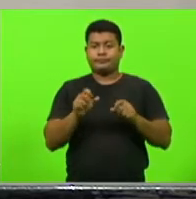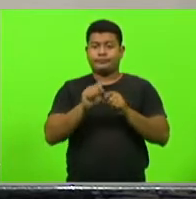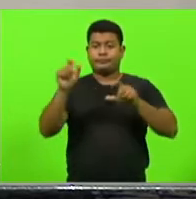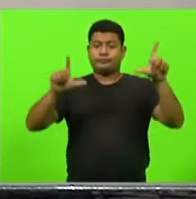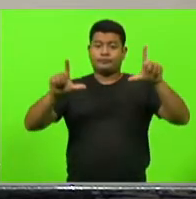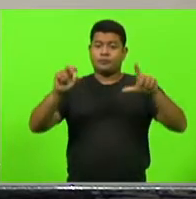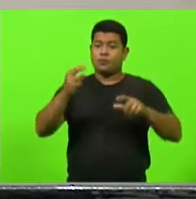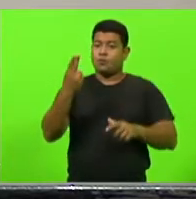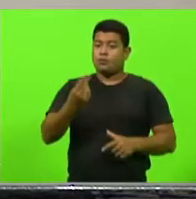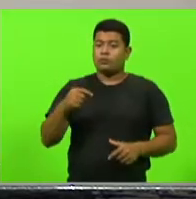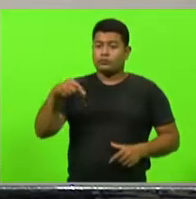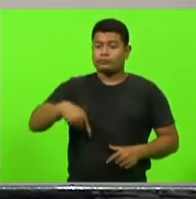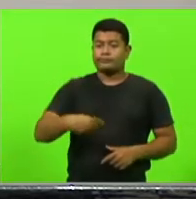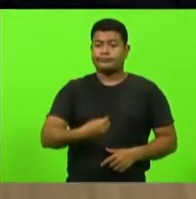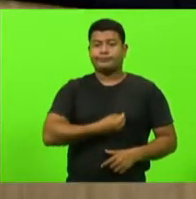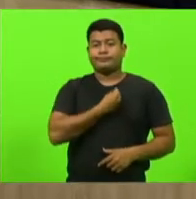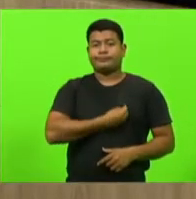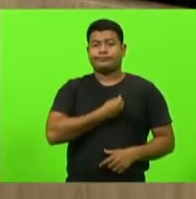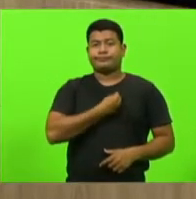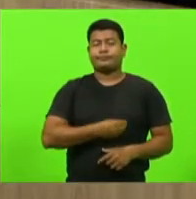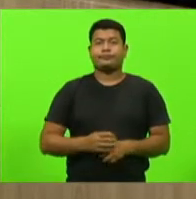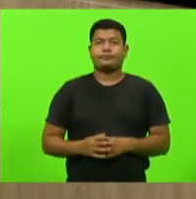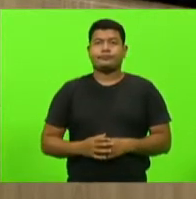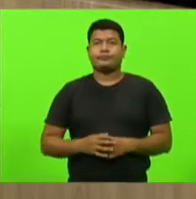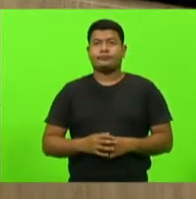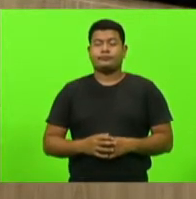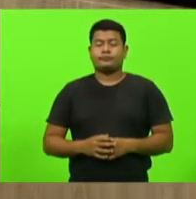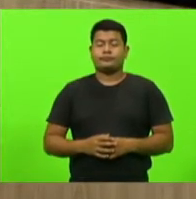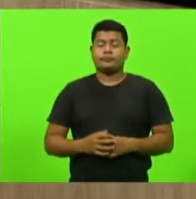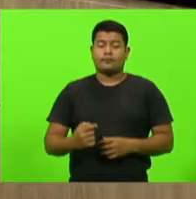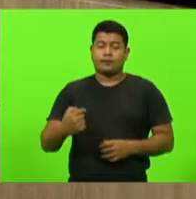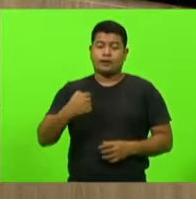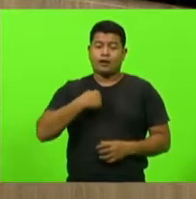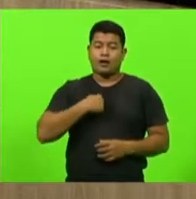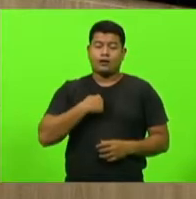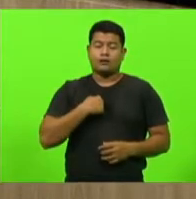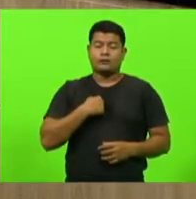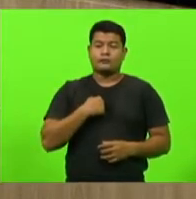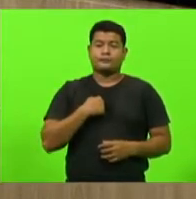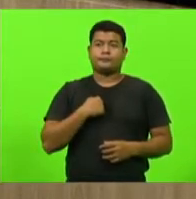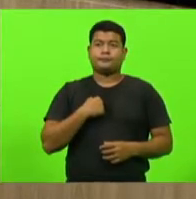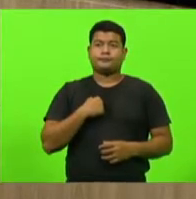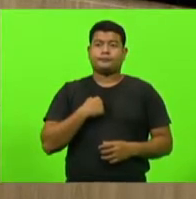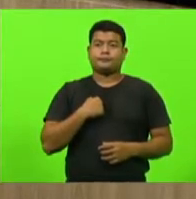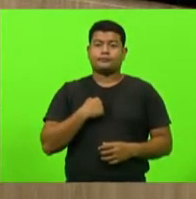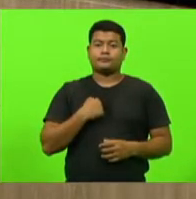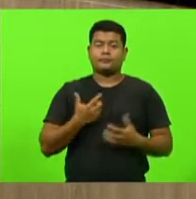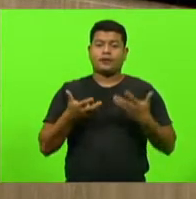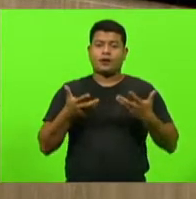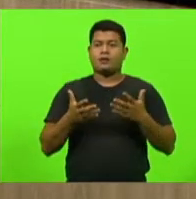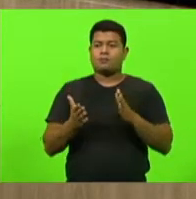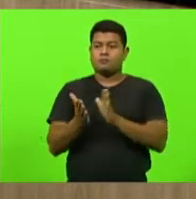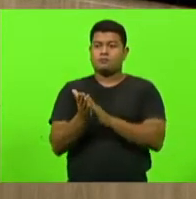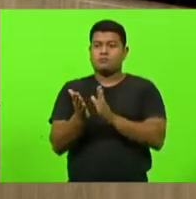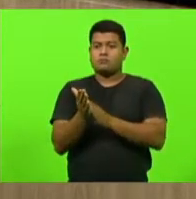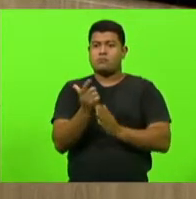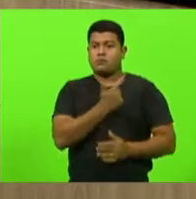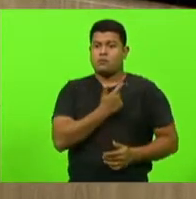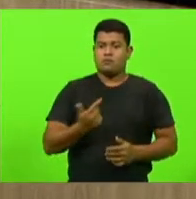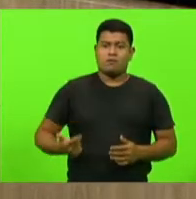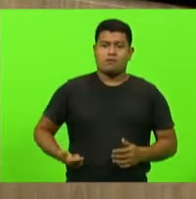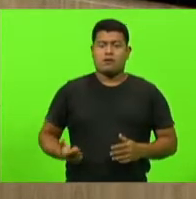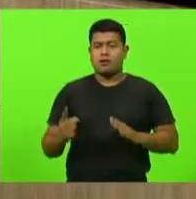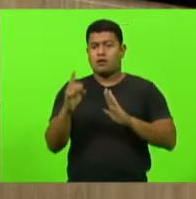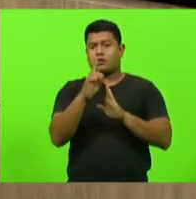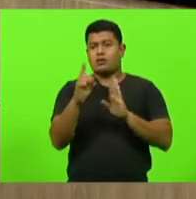Eu, particularmente, não quero parabenizar o governador pelo decreto